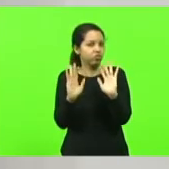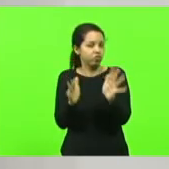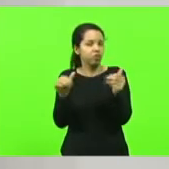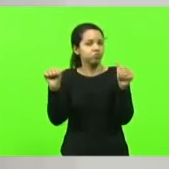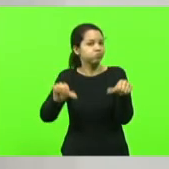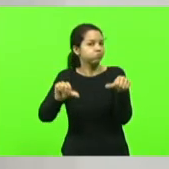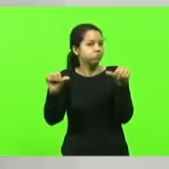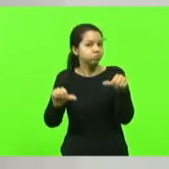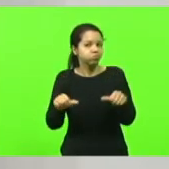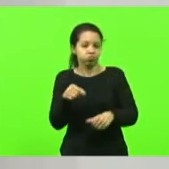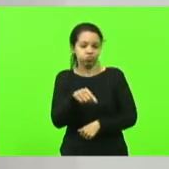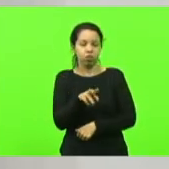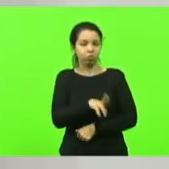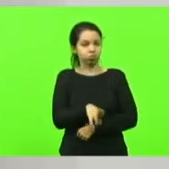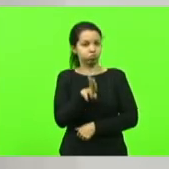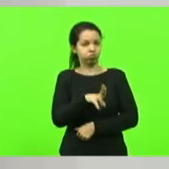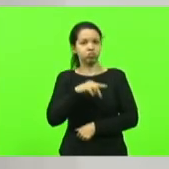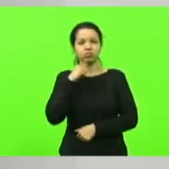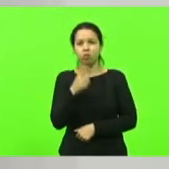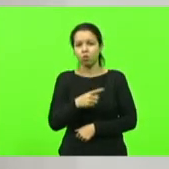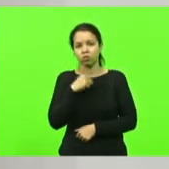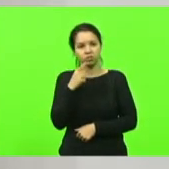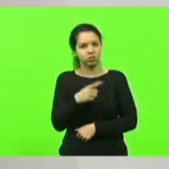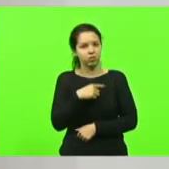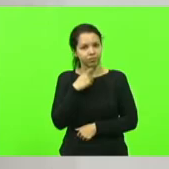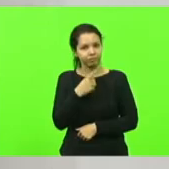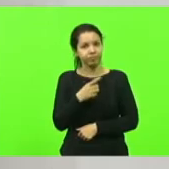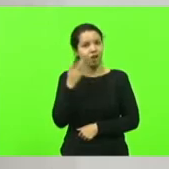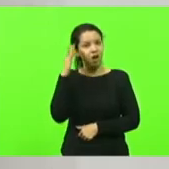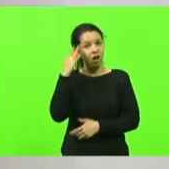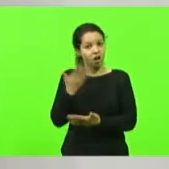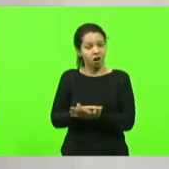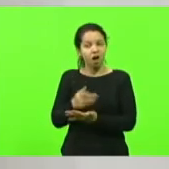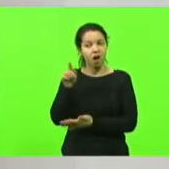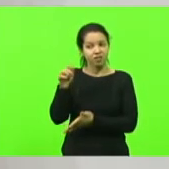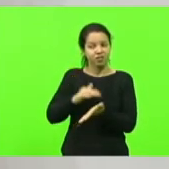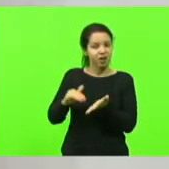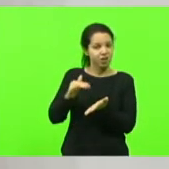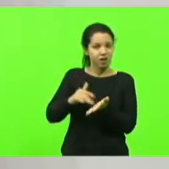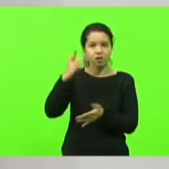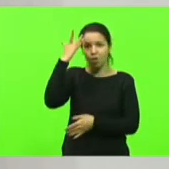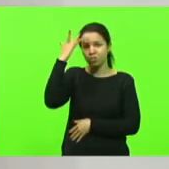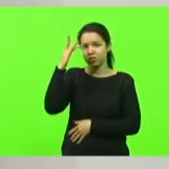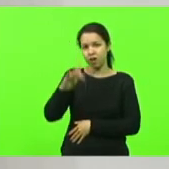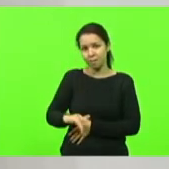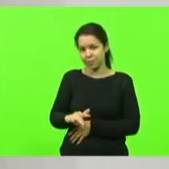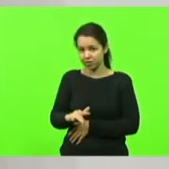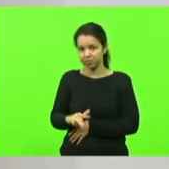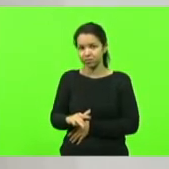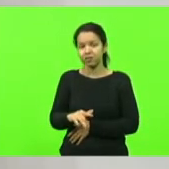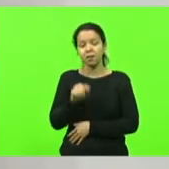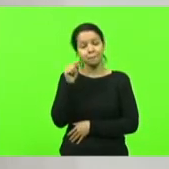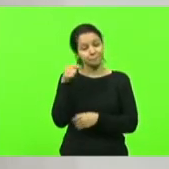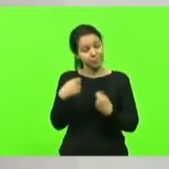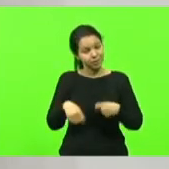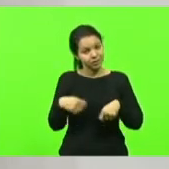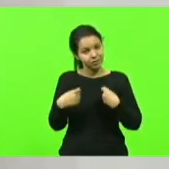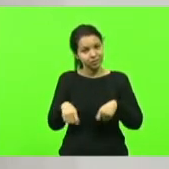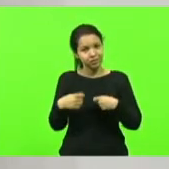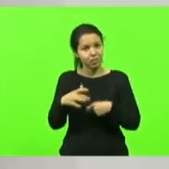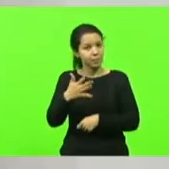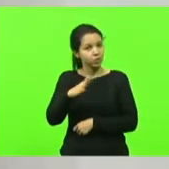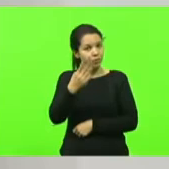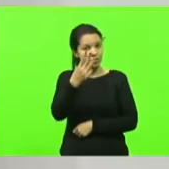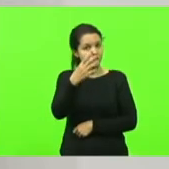usado. Acredito que o secretário nem saiba dessa situação. E lá precisa investir uns 300